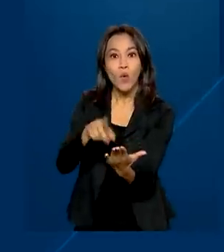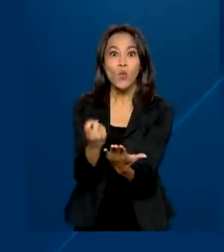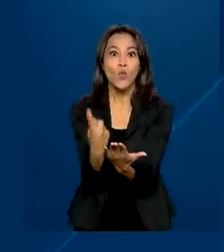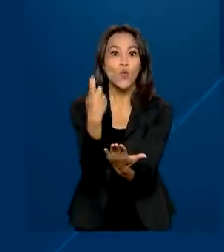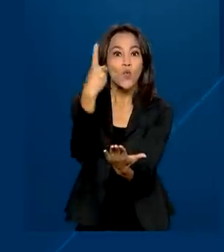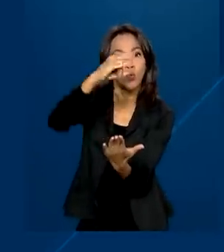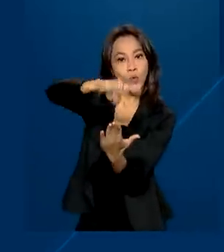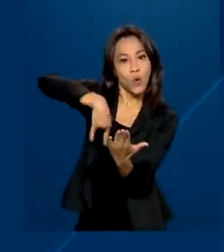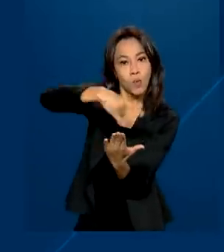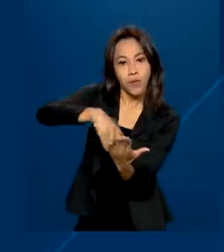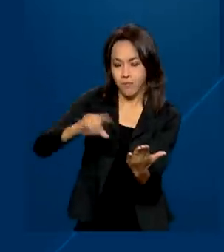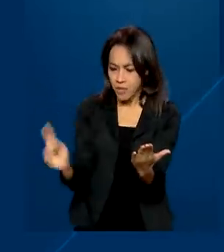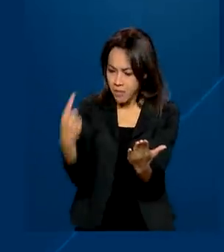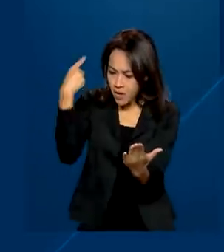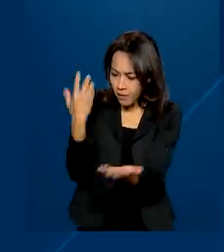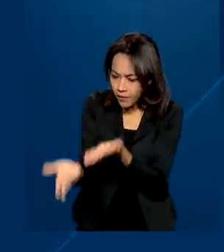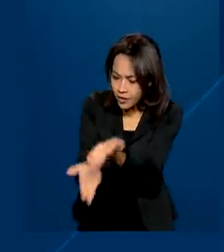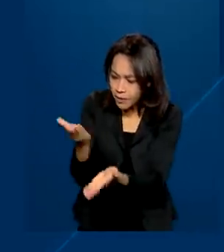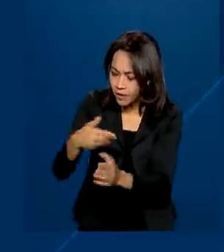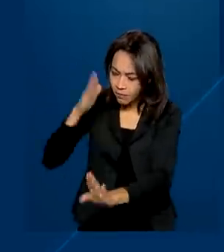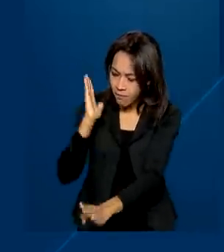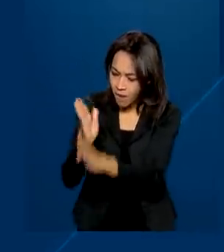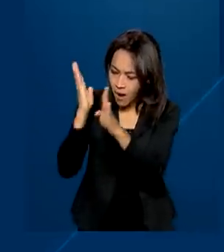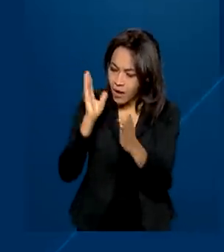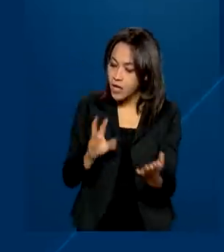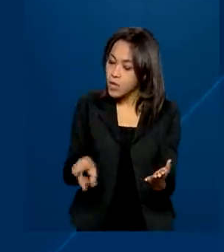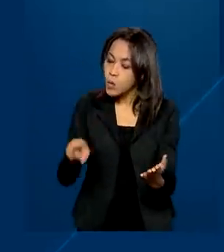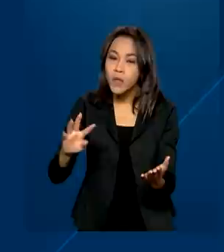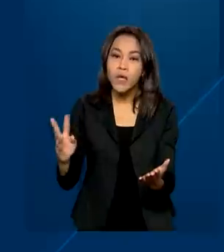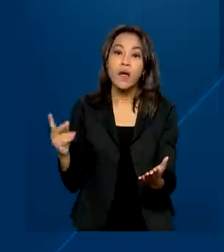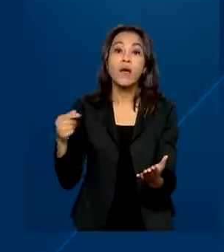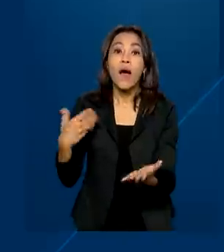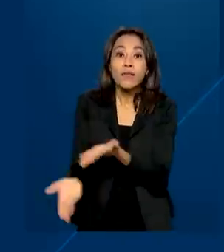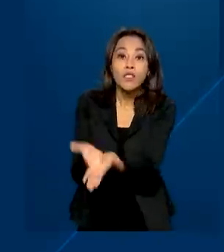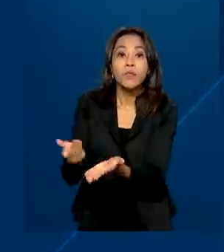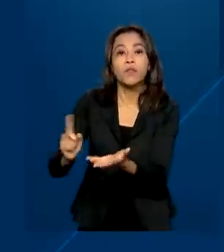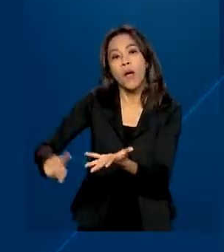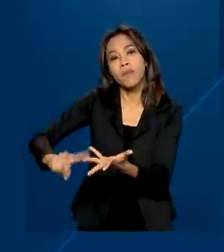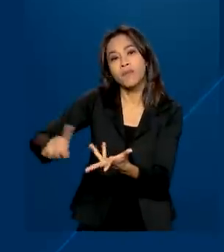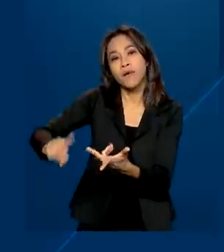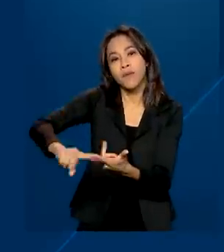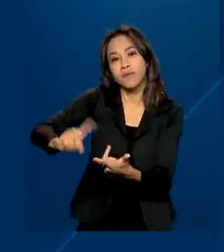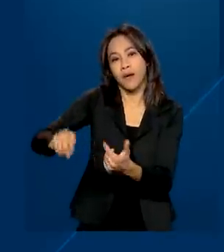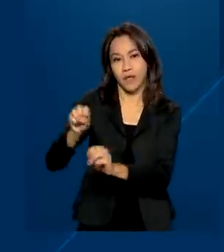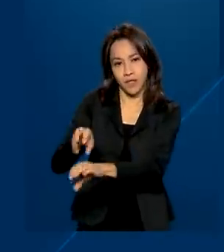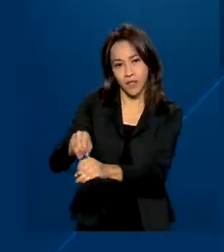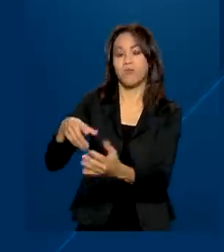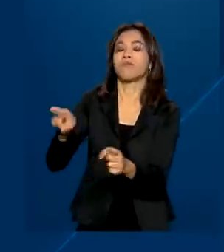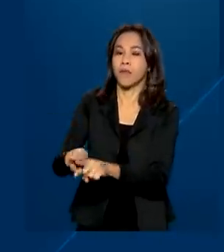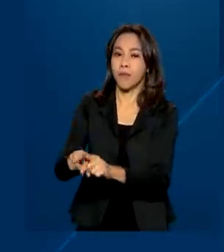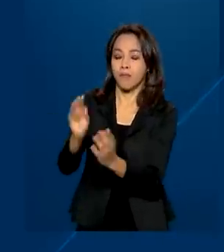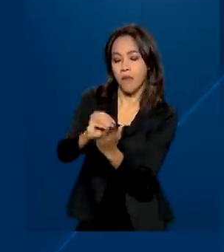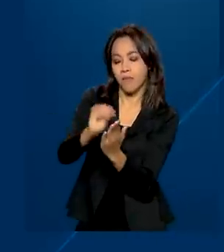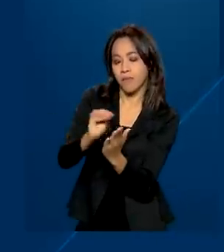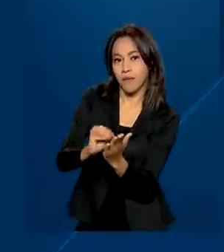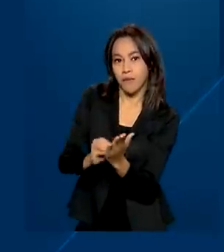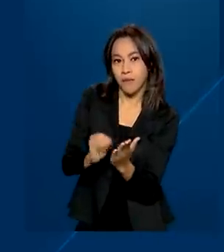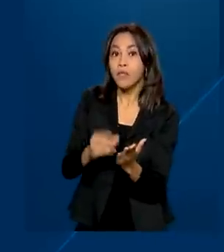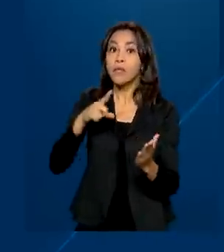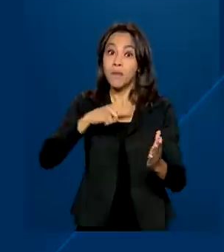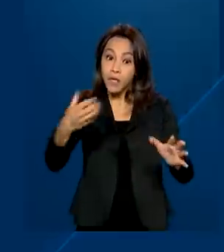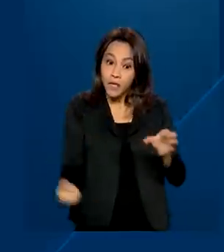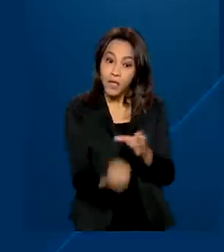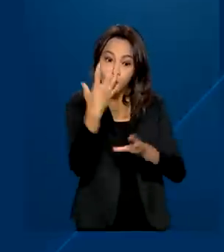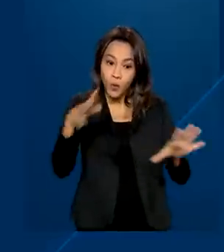como o primeiro atendimento, o diagnóstico e o registro de serviços médicos e de educação. Além disso, o governo federal criou um